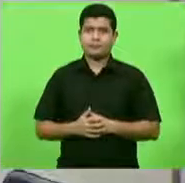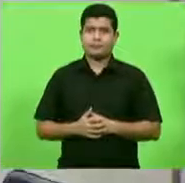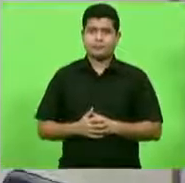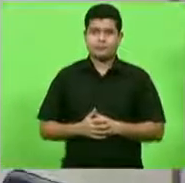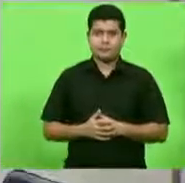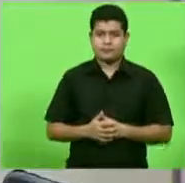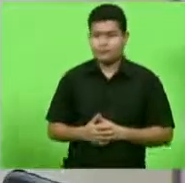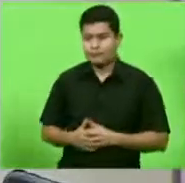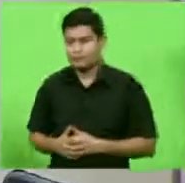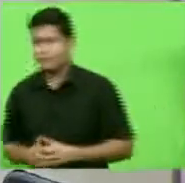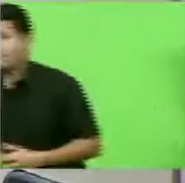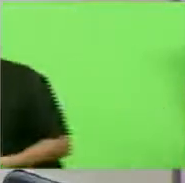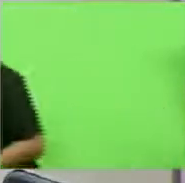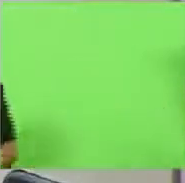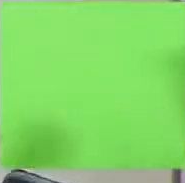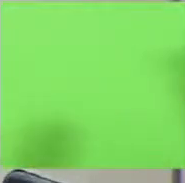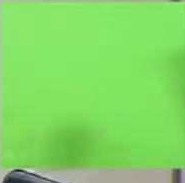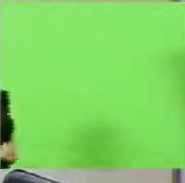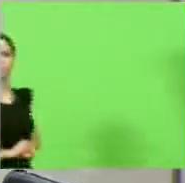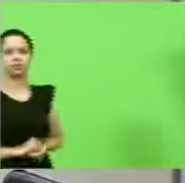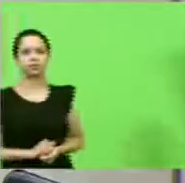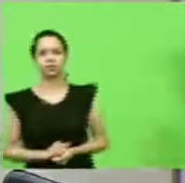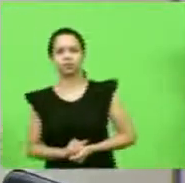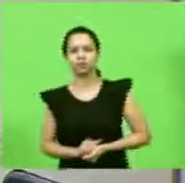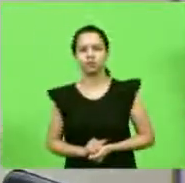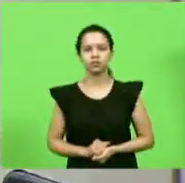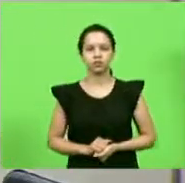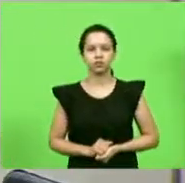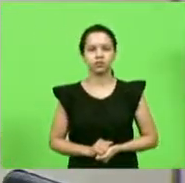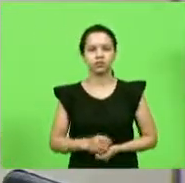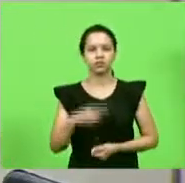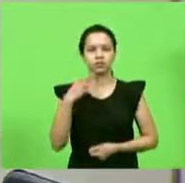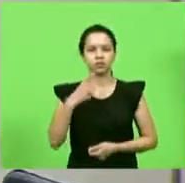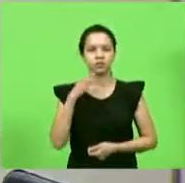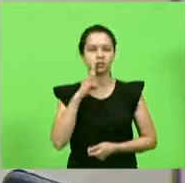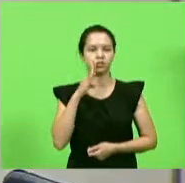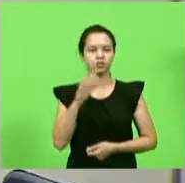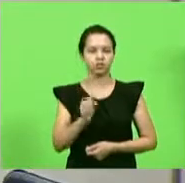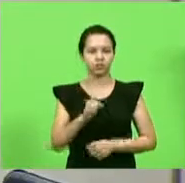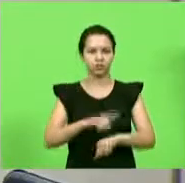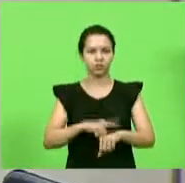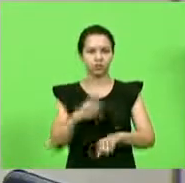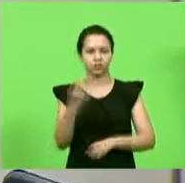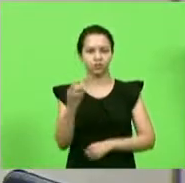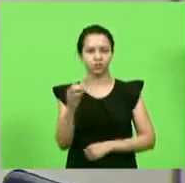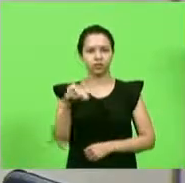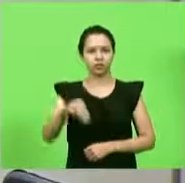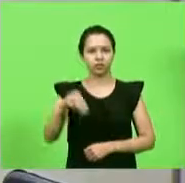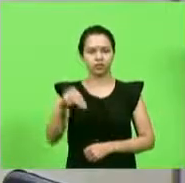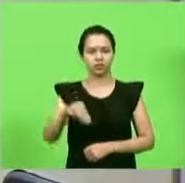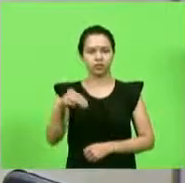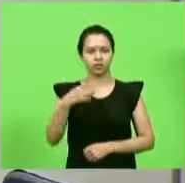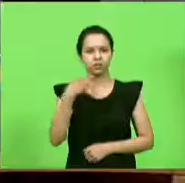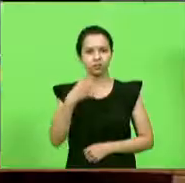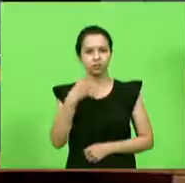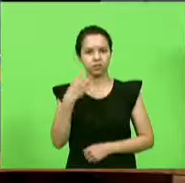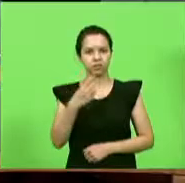Obrigado, deputado Lima. Deputado Bruno Souza, por 10 minutos, deputado. Boa tarde a todos.